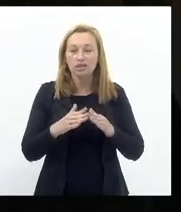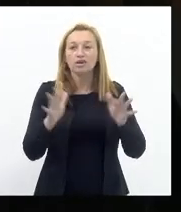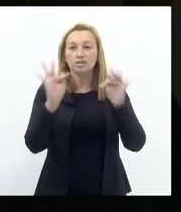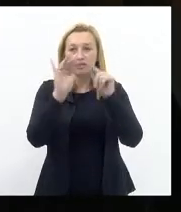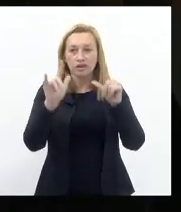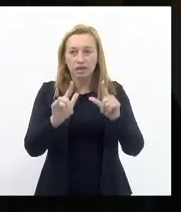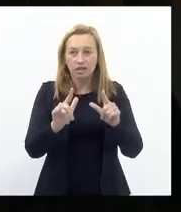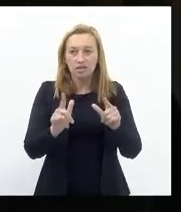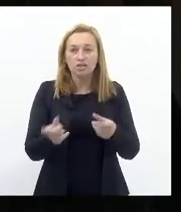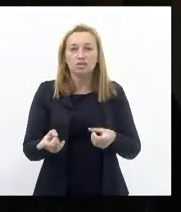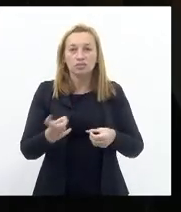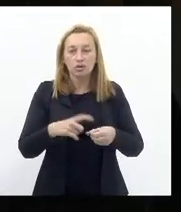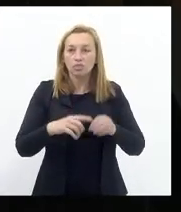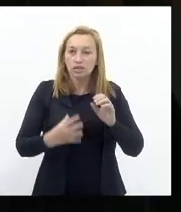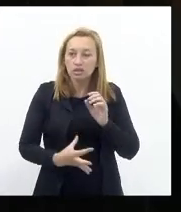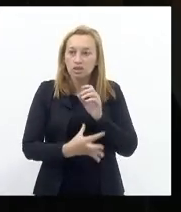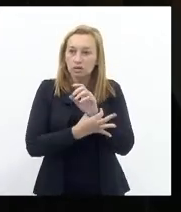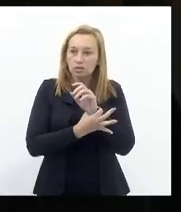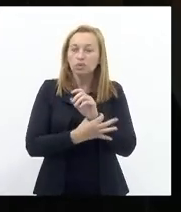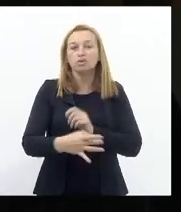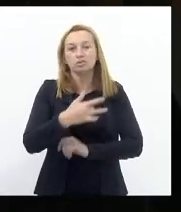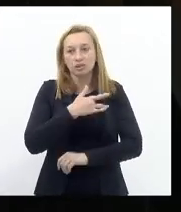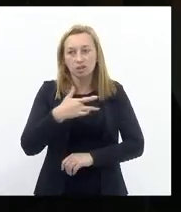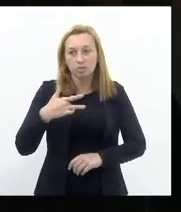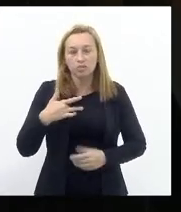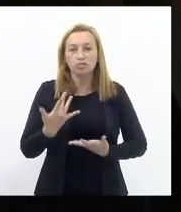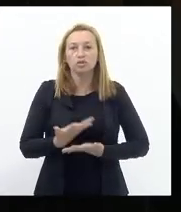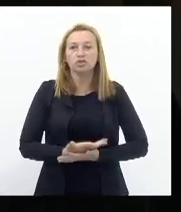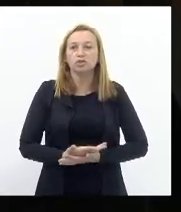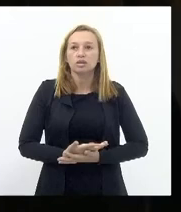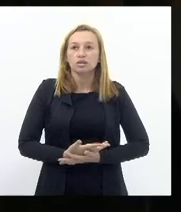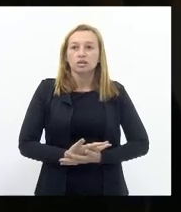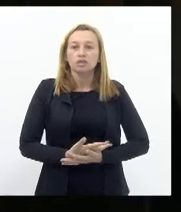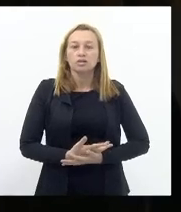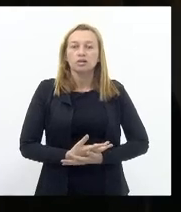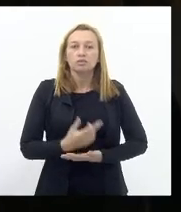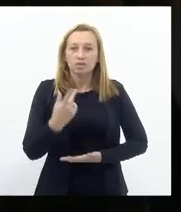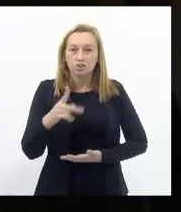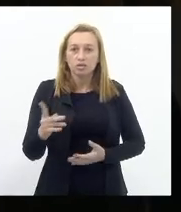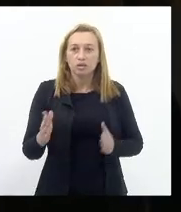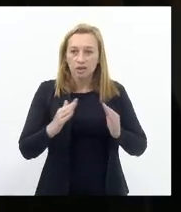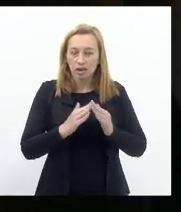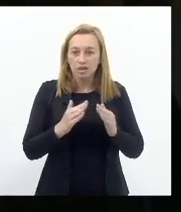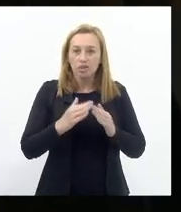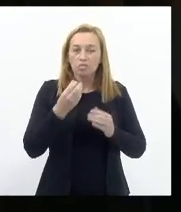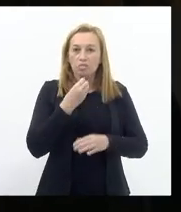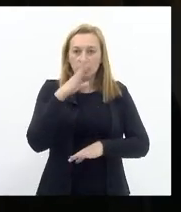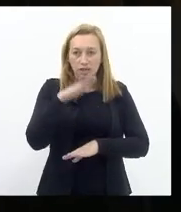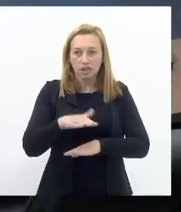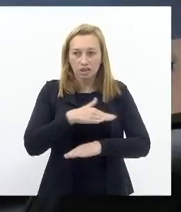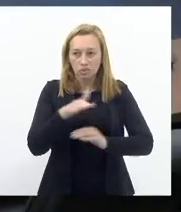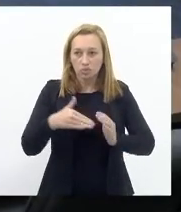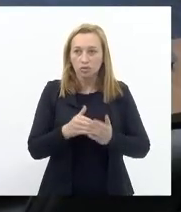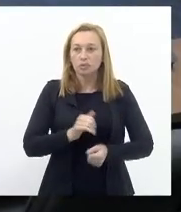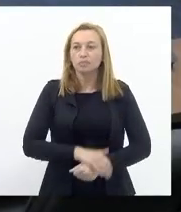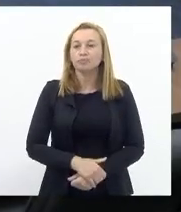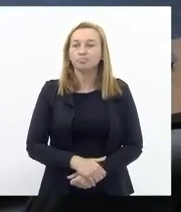feliz retorno Seguro E com saúde Para as suas residências Uma boa tarde A todos